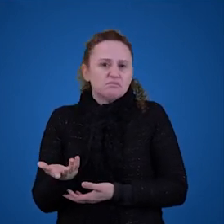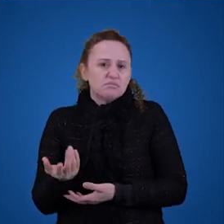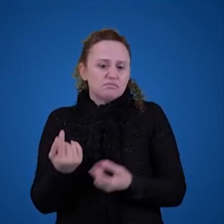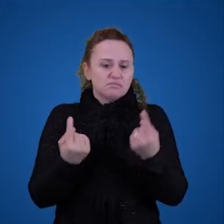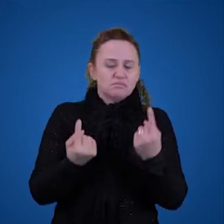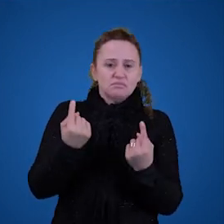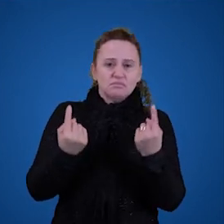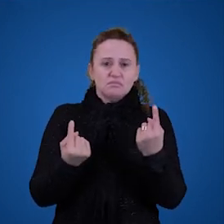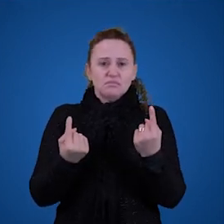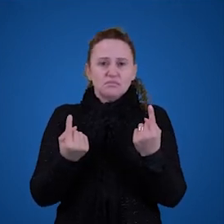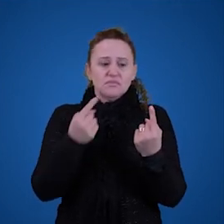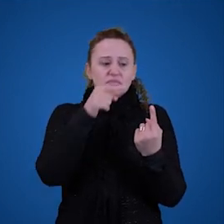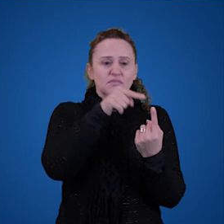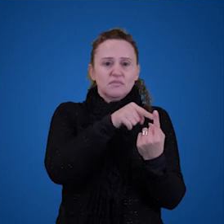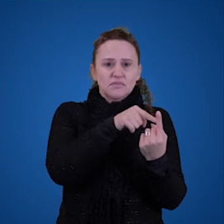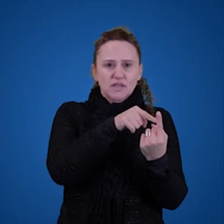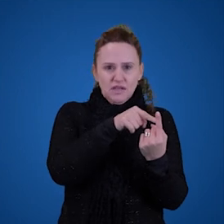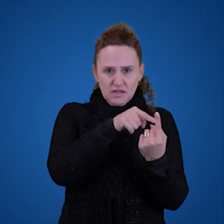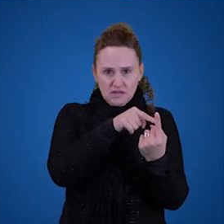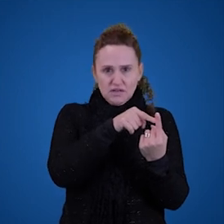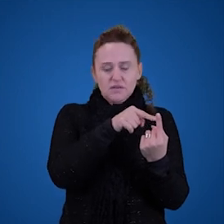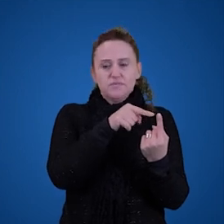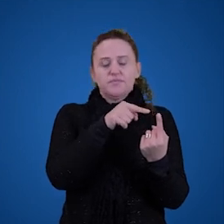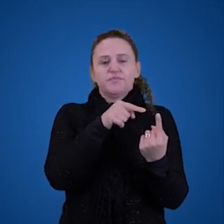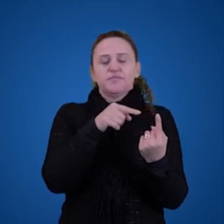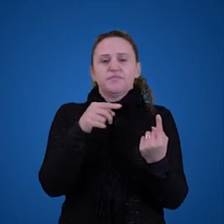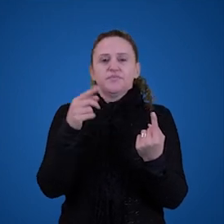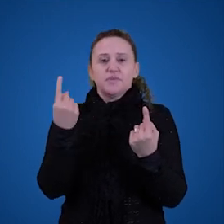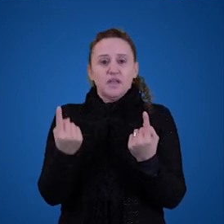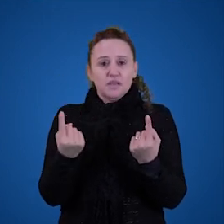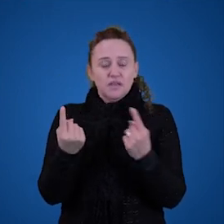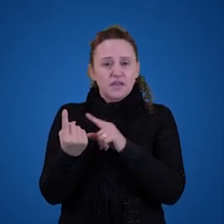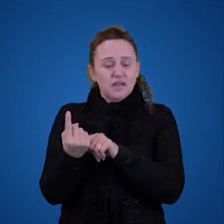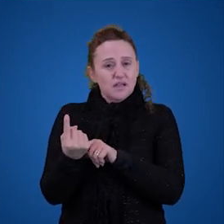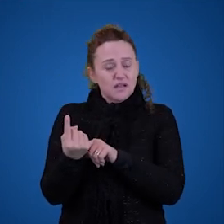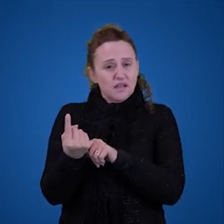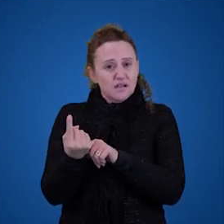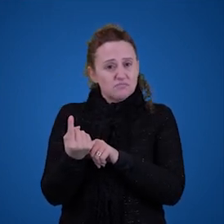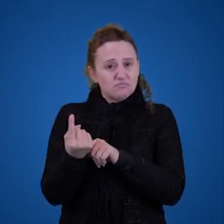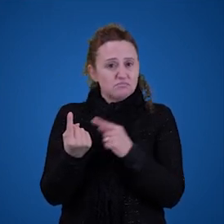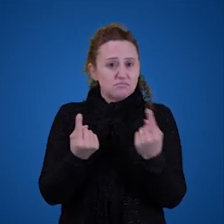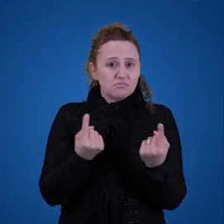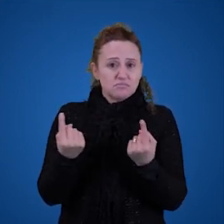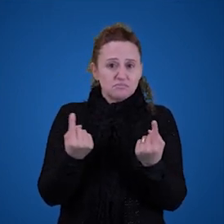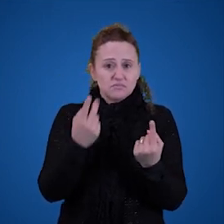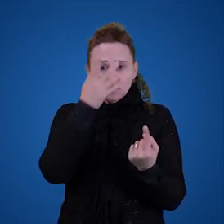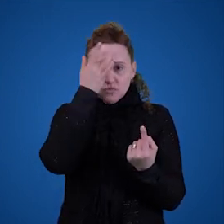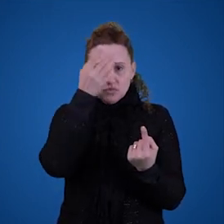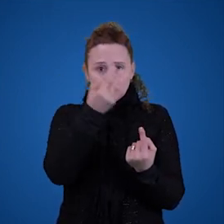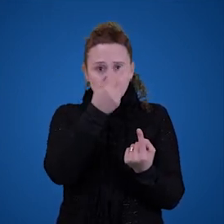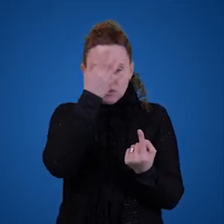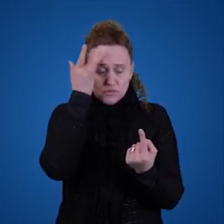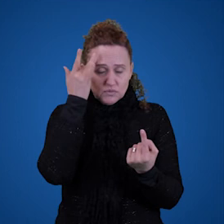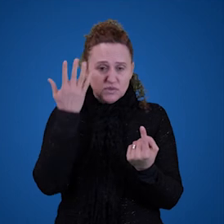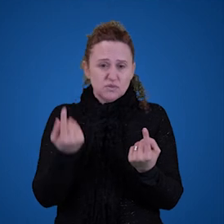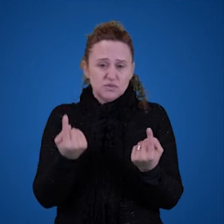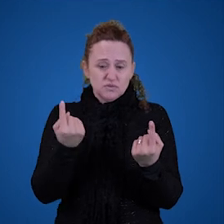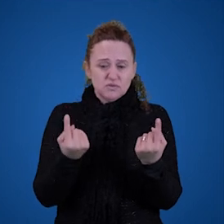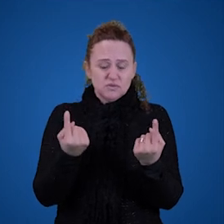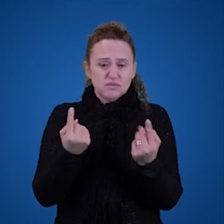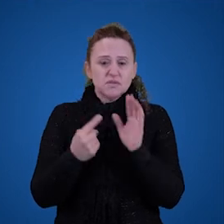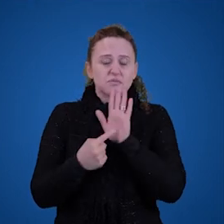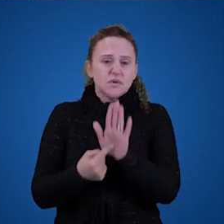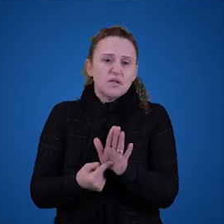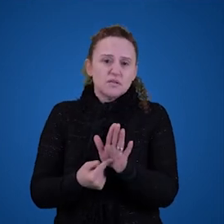expressão Fernando Pessoa e Fernando Pessoa desse outro lado porque são termos que apontam para o mesmo objeto